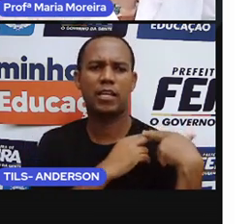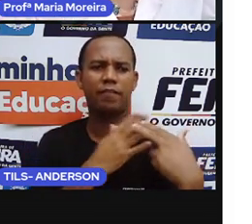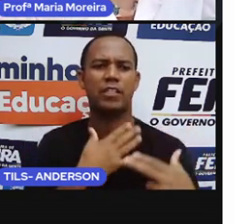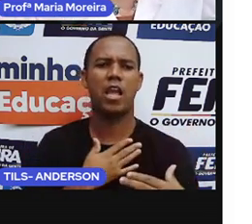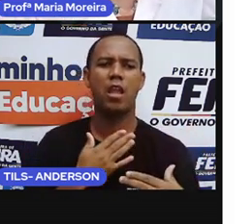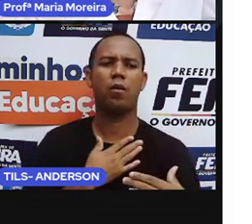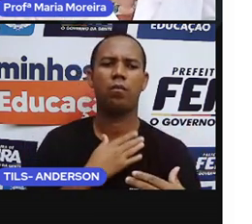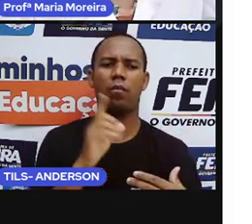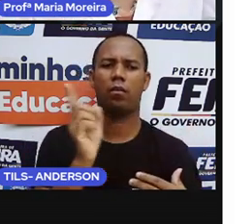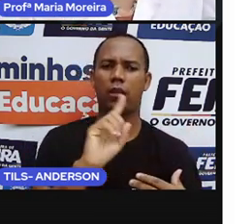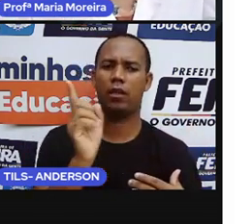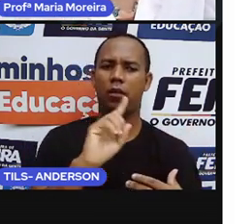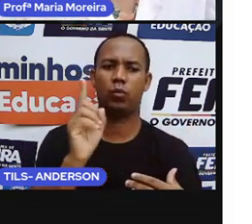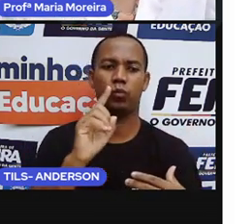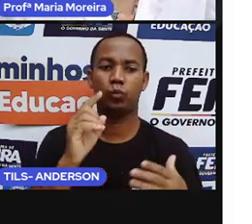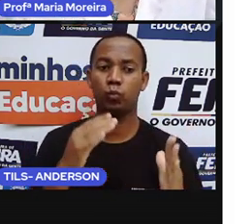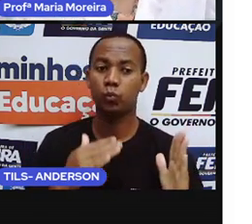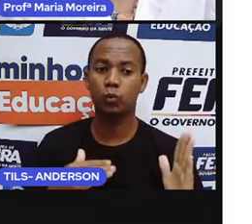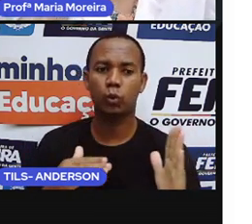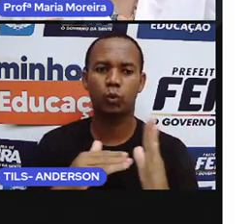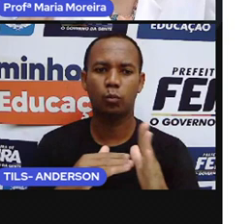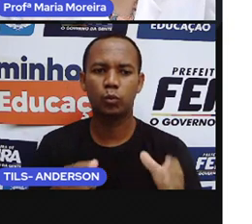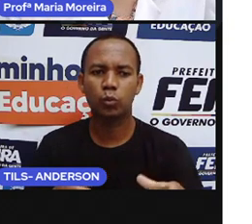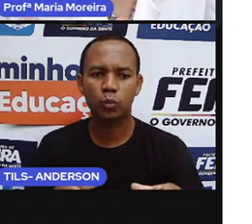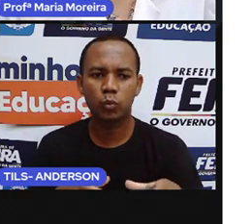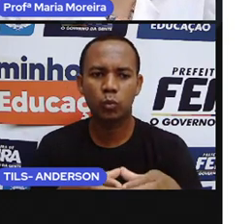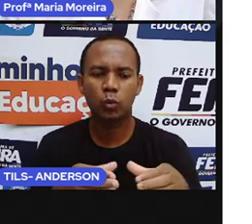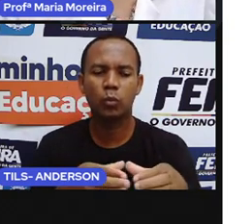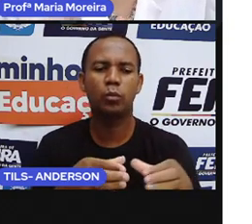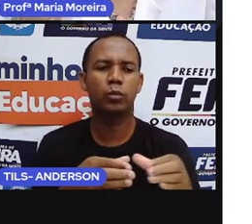eu faço sozinho, tá? Existe o quê? A cooperação.